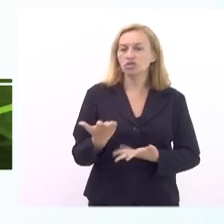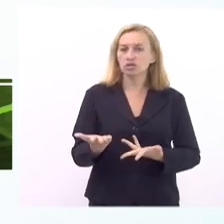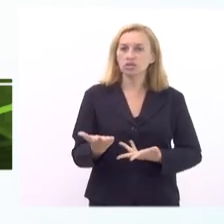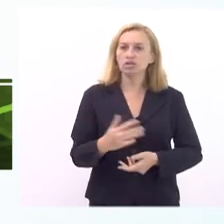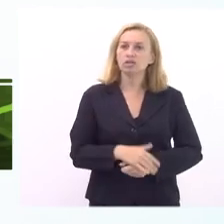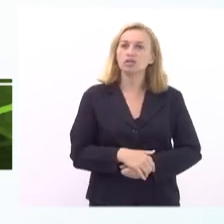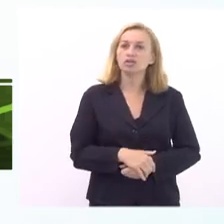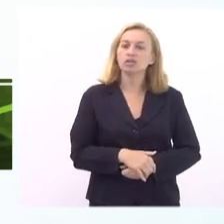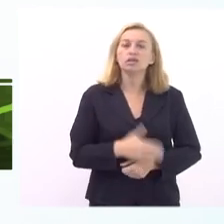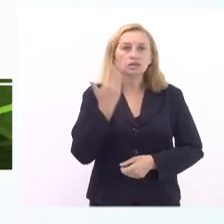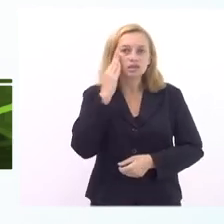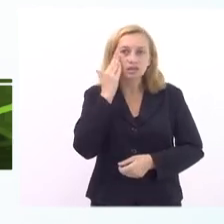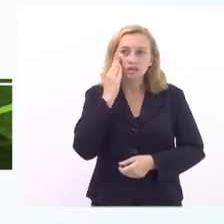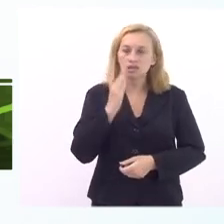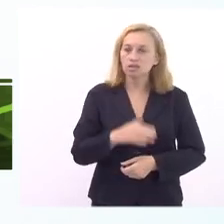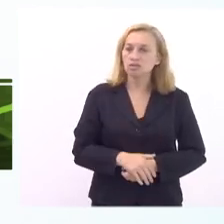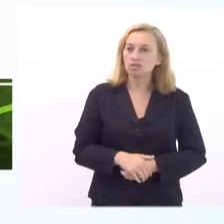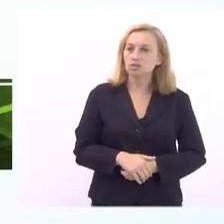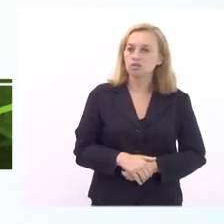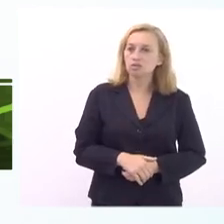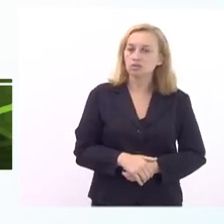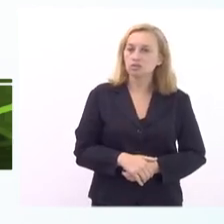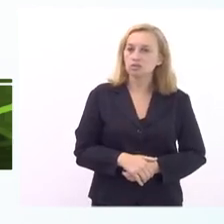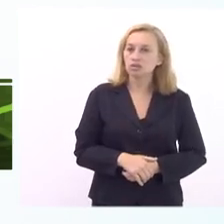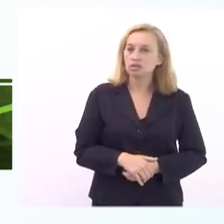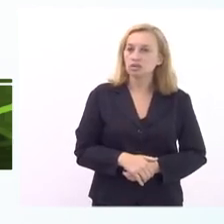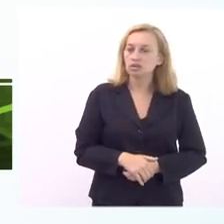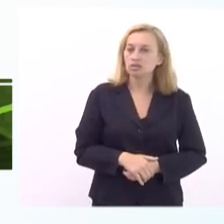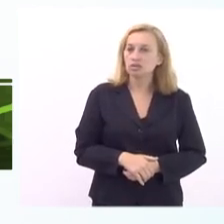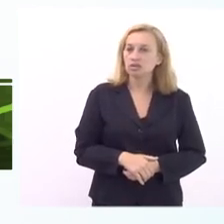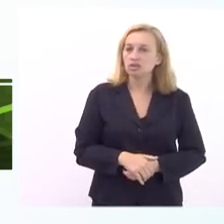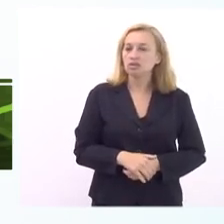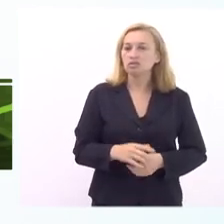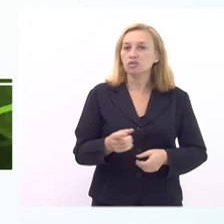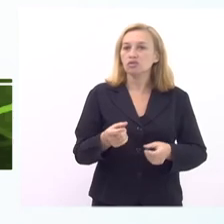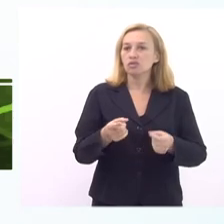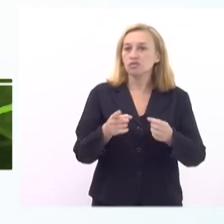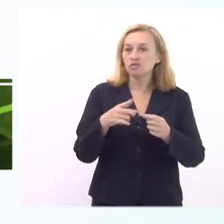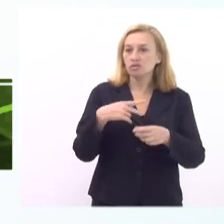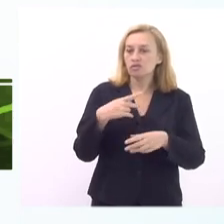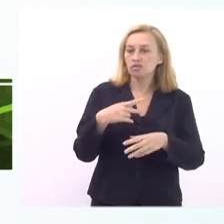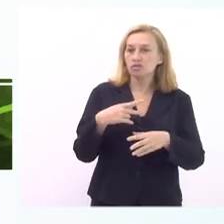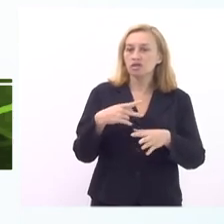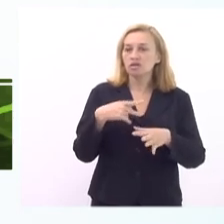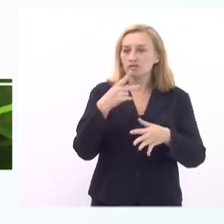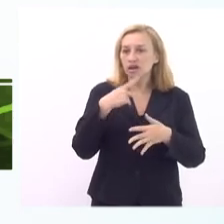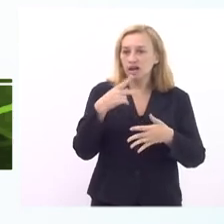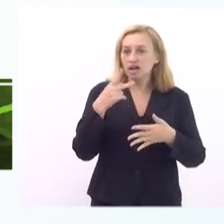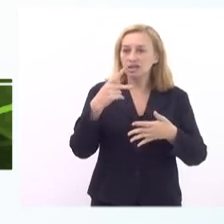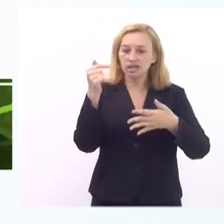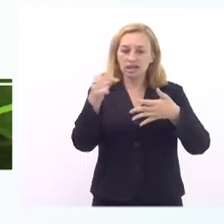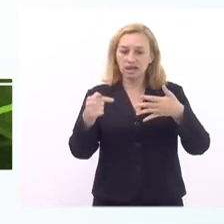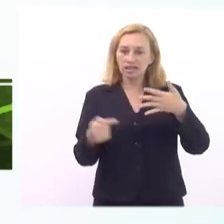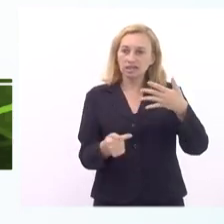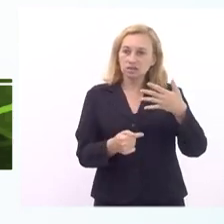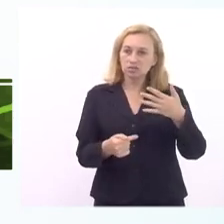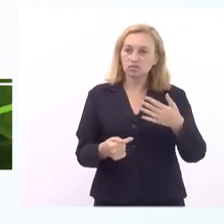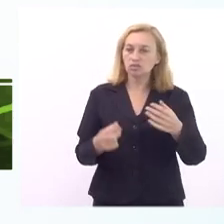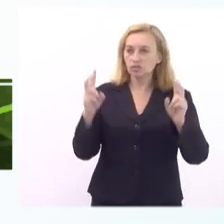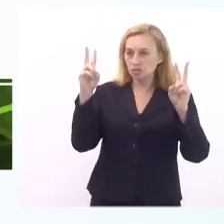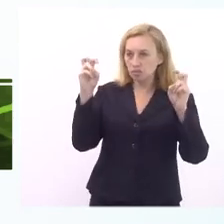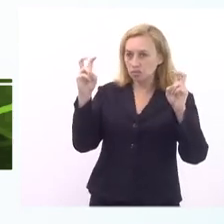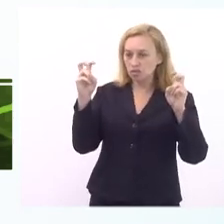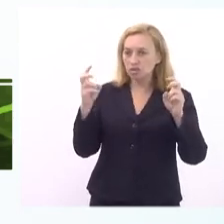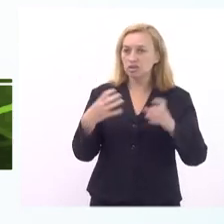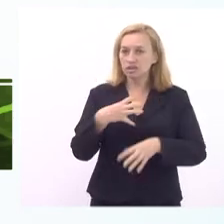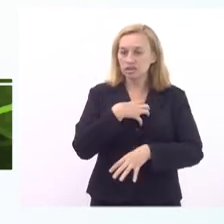entendendo inclusive que se eu for fazer uma síntese aqui do debate das questões que foram levantadas foram muito